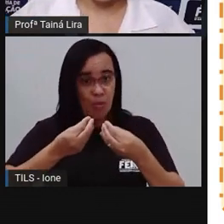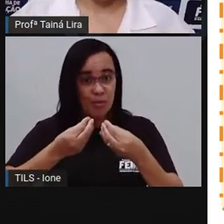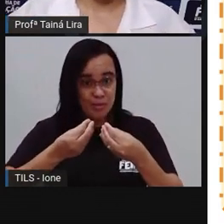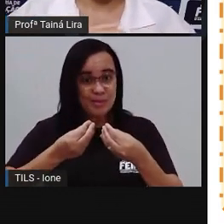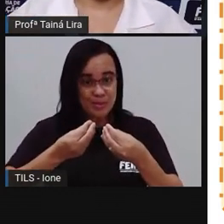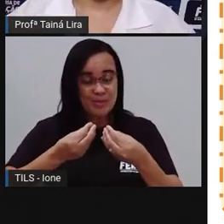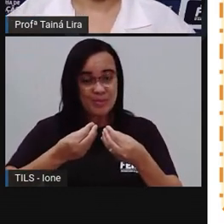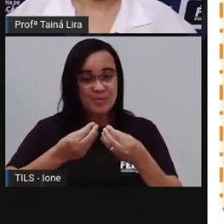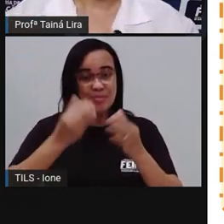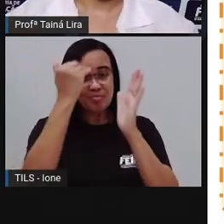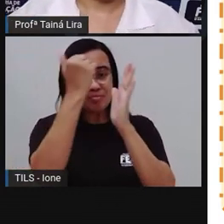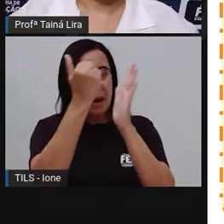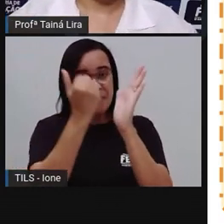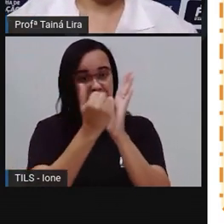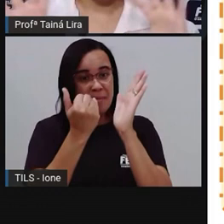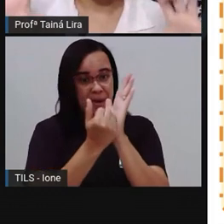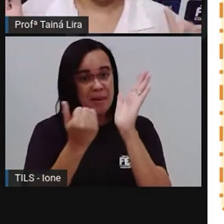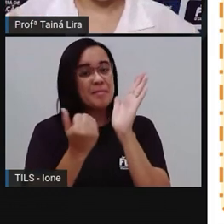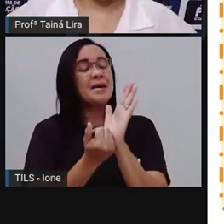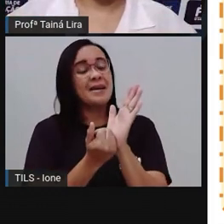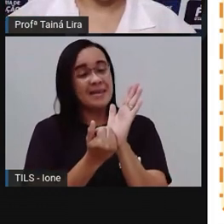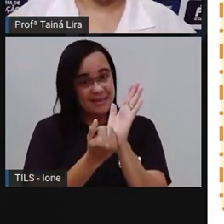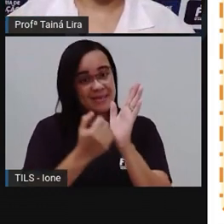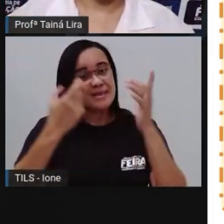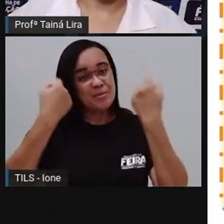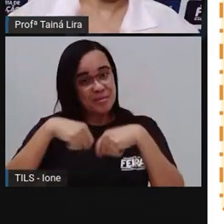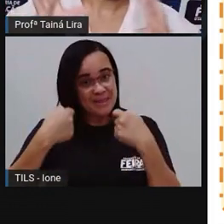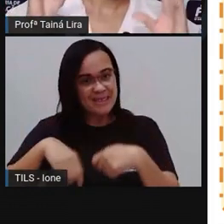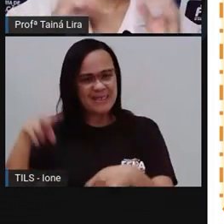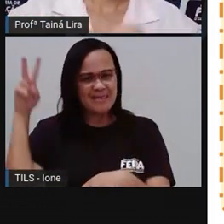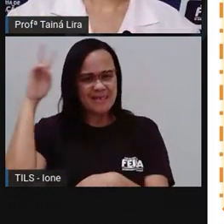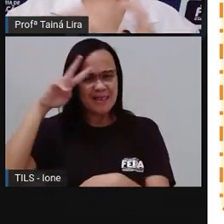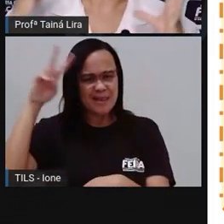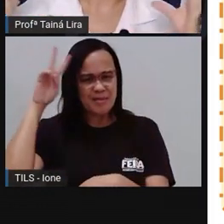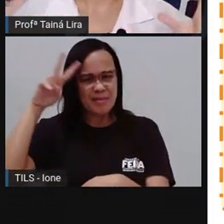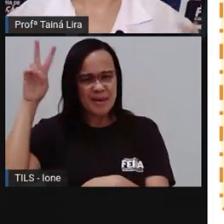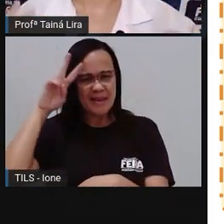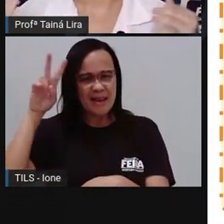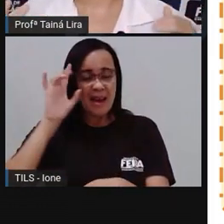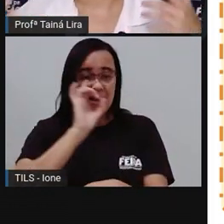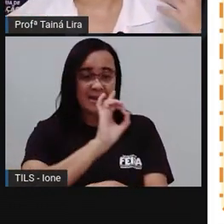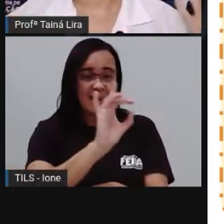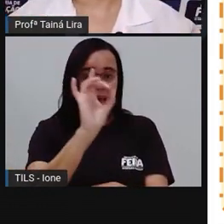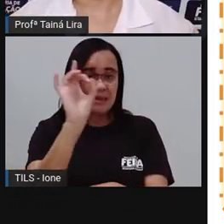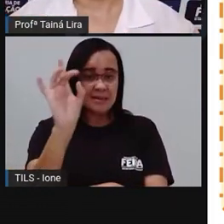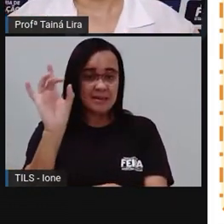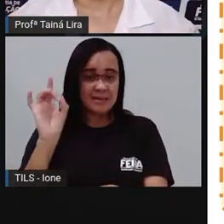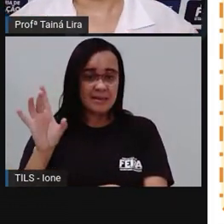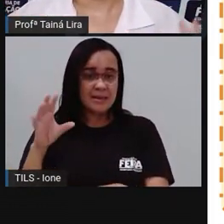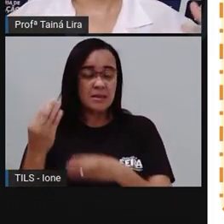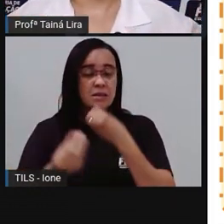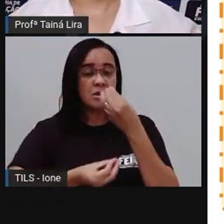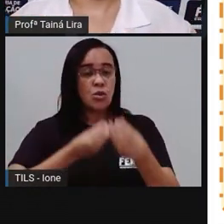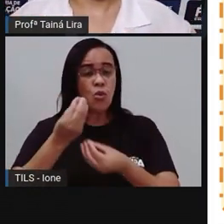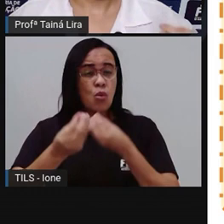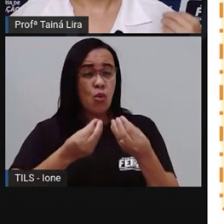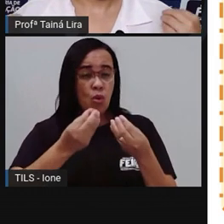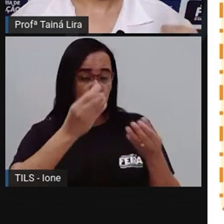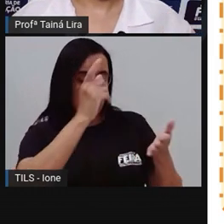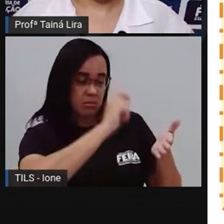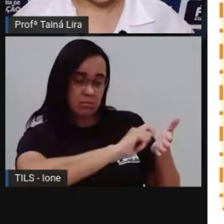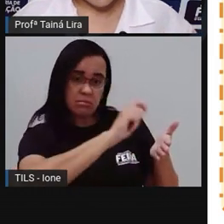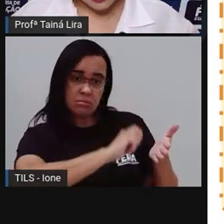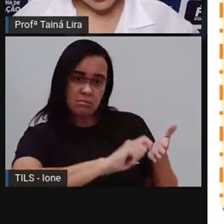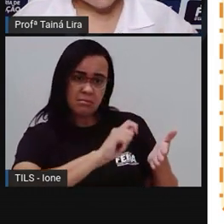fazer, tá bom? Então, você tem que lembrar ali, ó, como é que eu vou escrever esse texto, o que é que